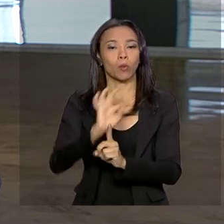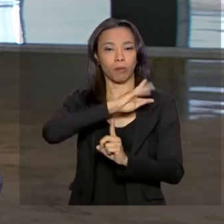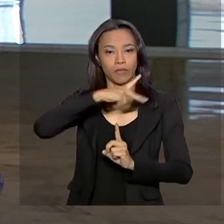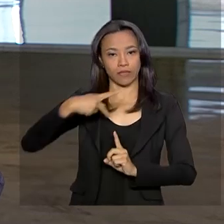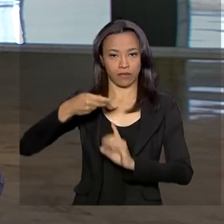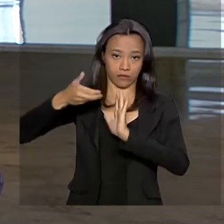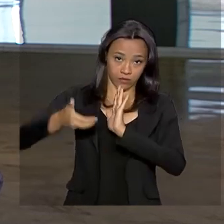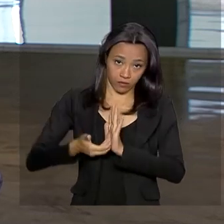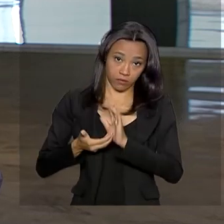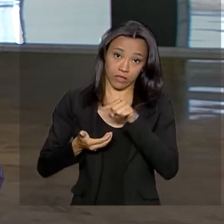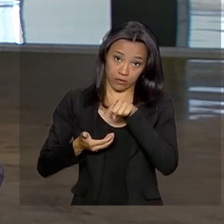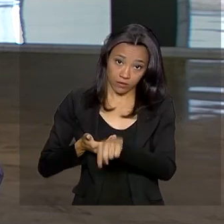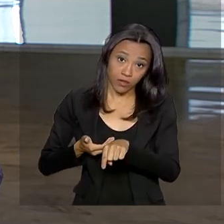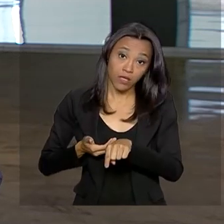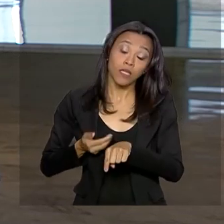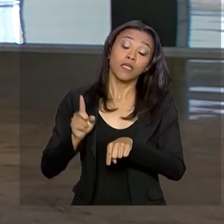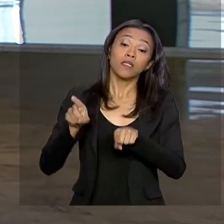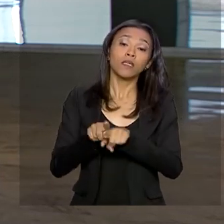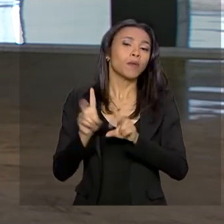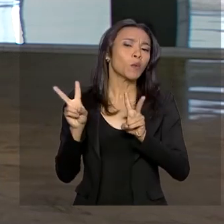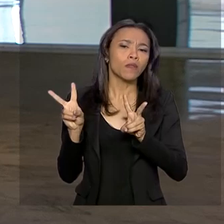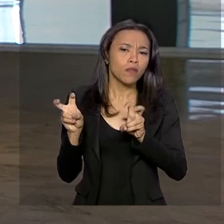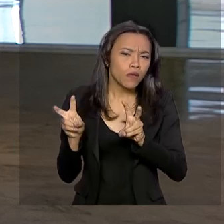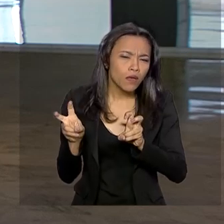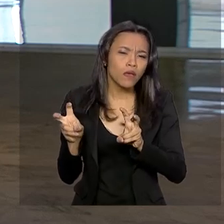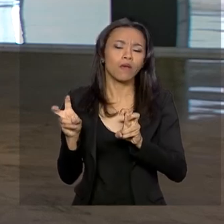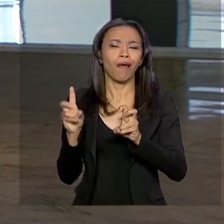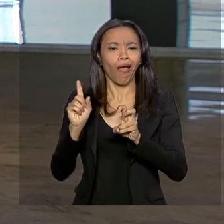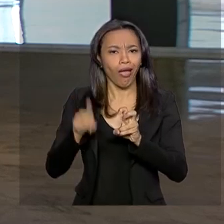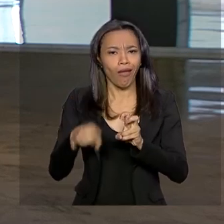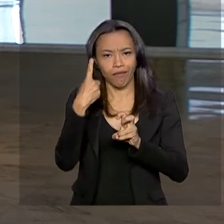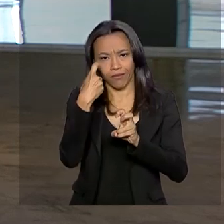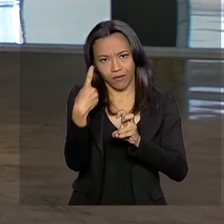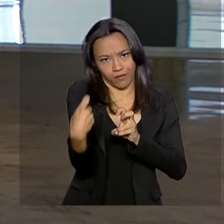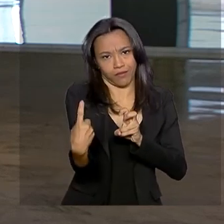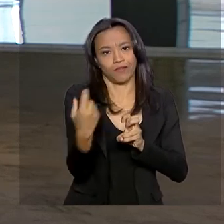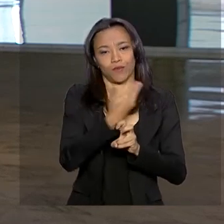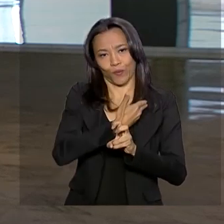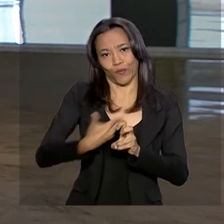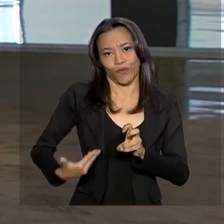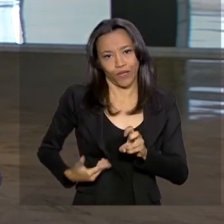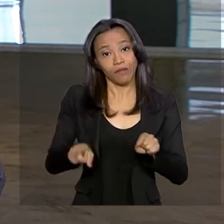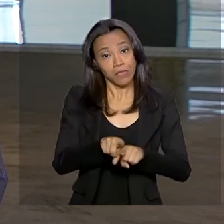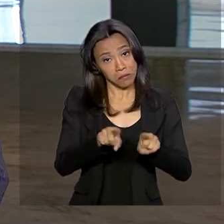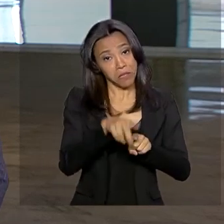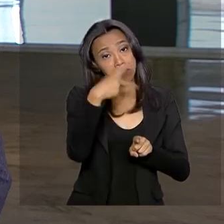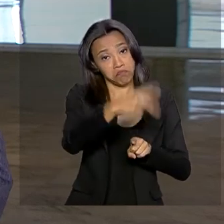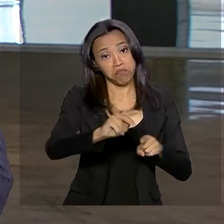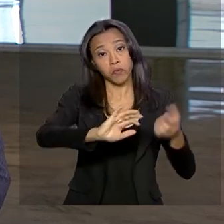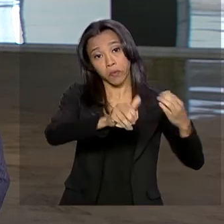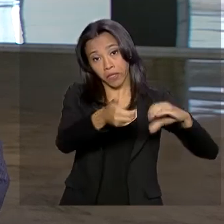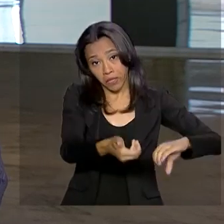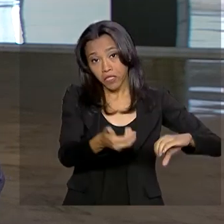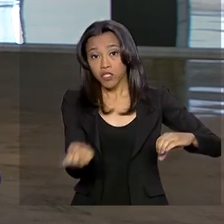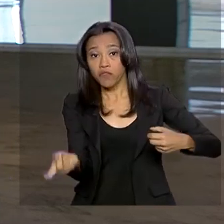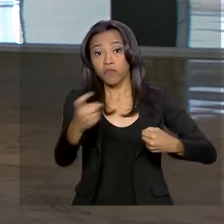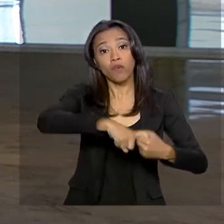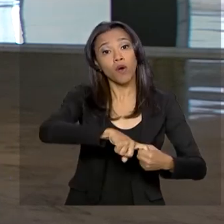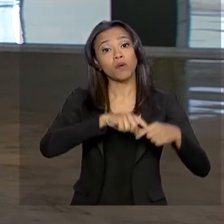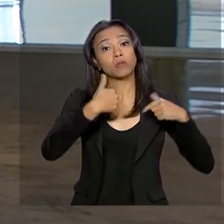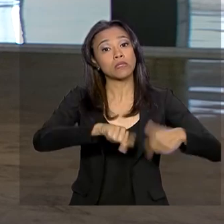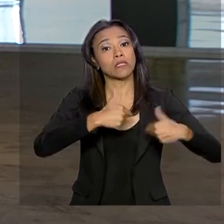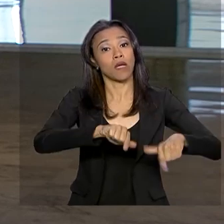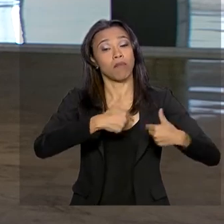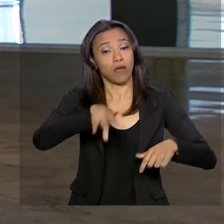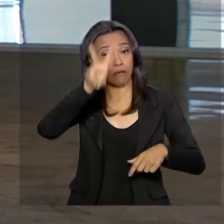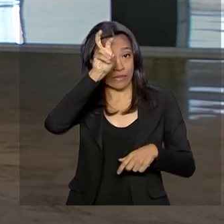o deputado Rodrigo Maia. E na pauta, assuntos de interesse do governo junto ao Congresso. Congresso que volta às atividades nesta